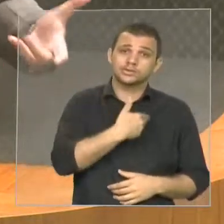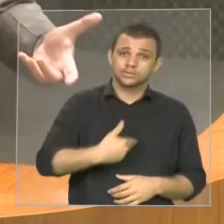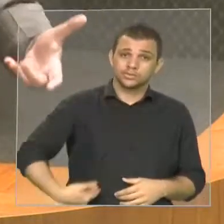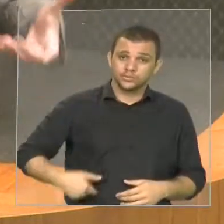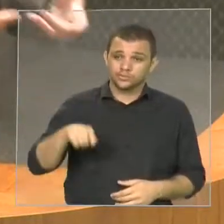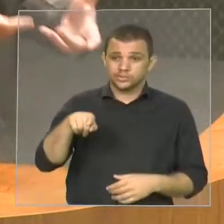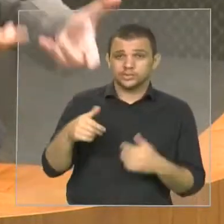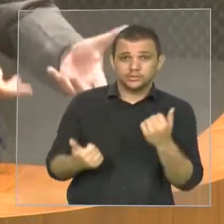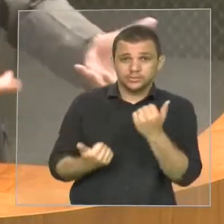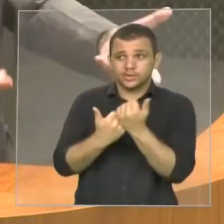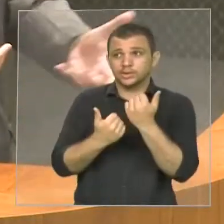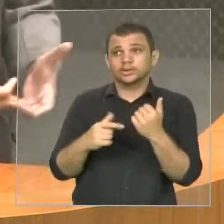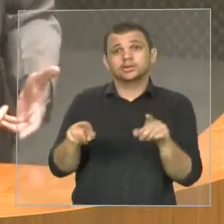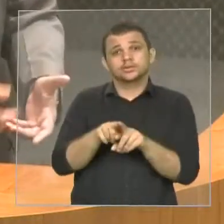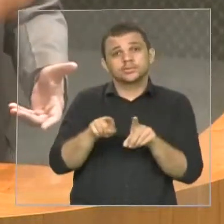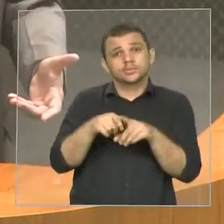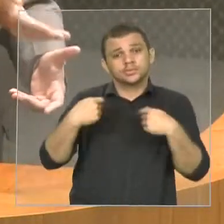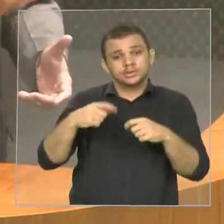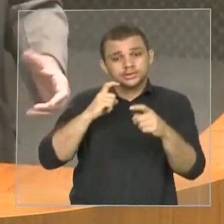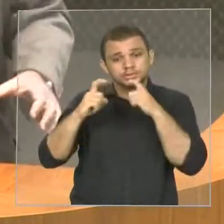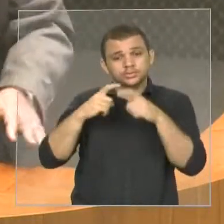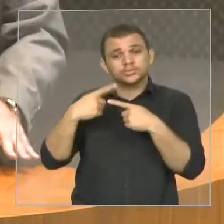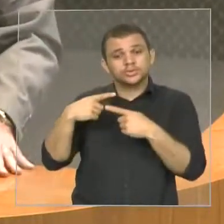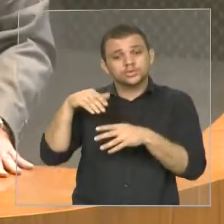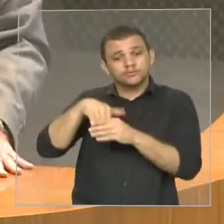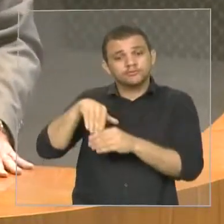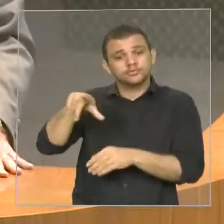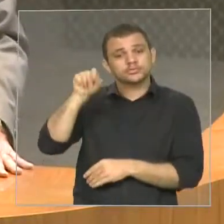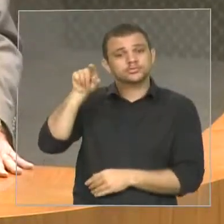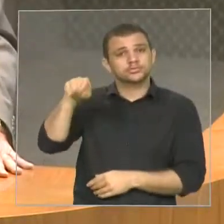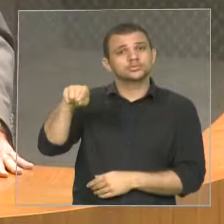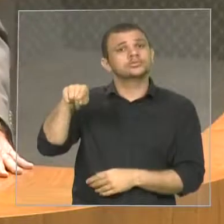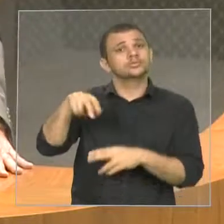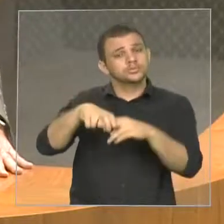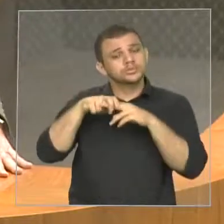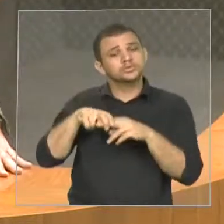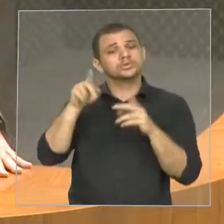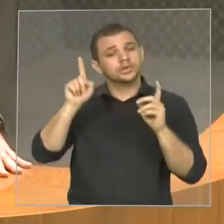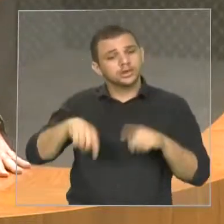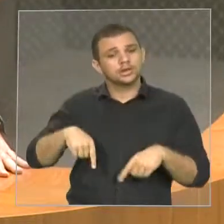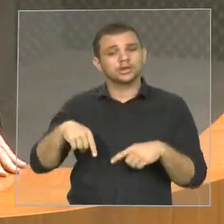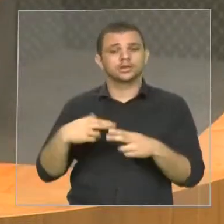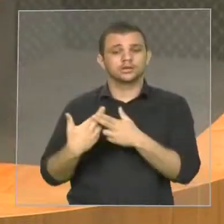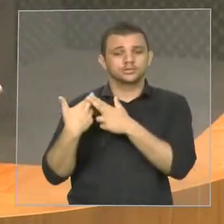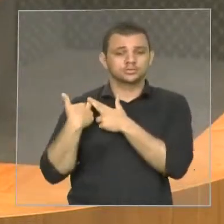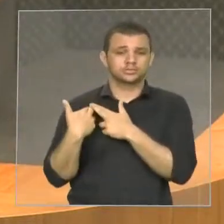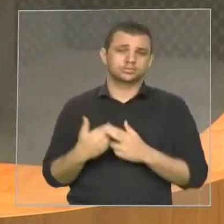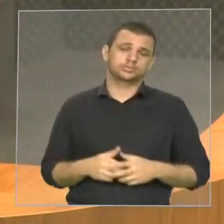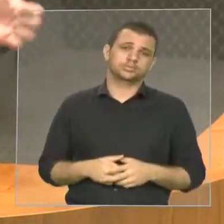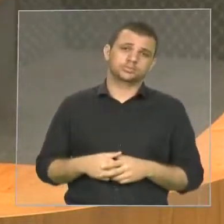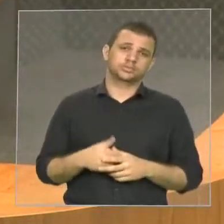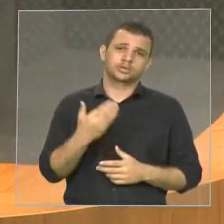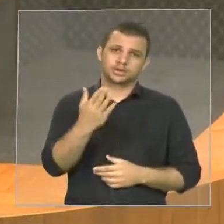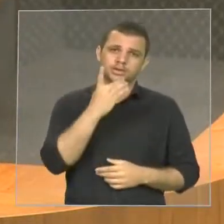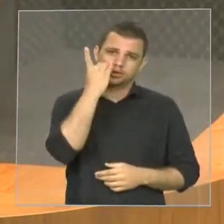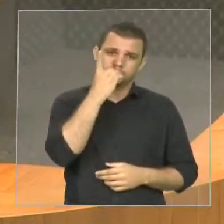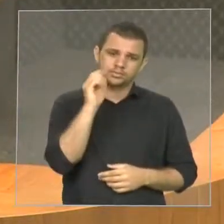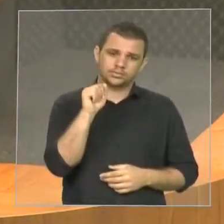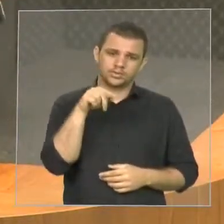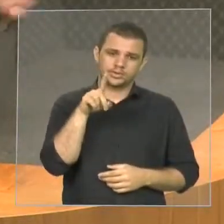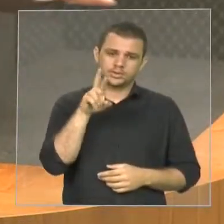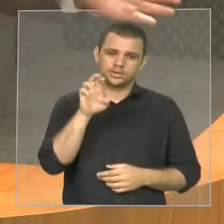estamos fazendo isso, estamos conseguindo discutir as matérias através do sistema de obstrução. Deputado André, nós, foi pedido, pedi